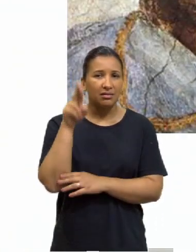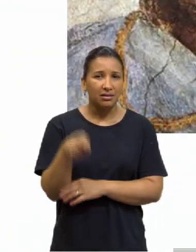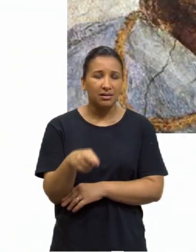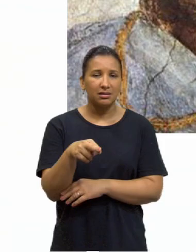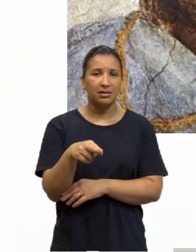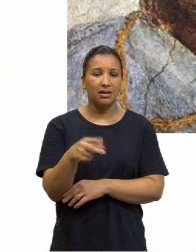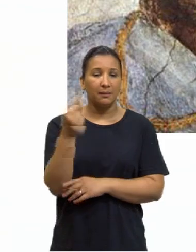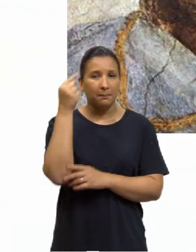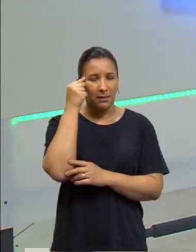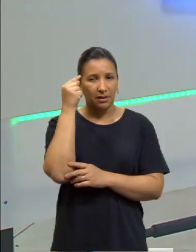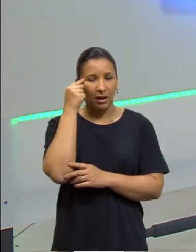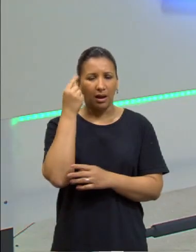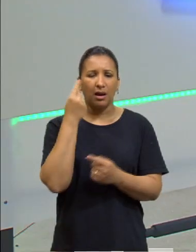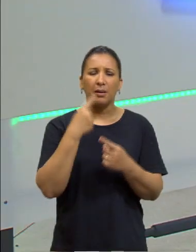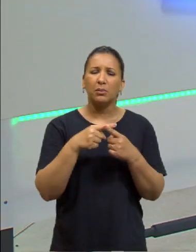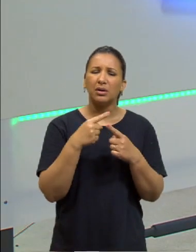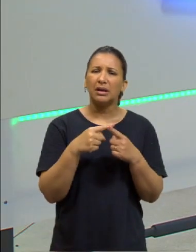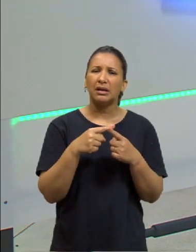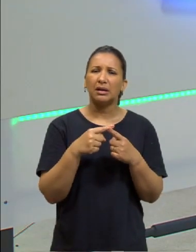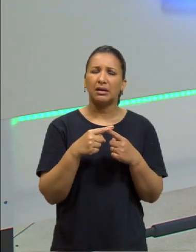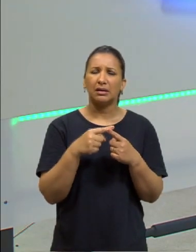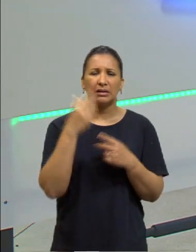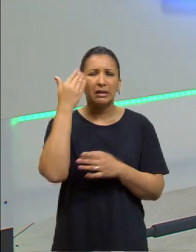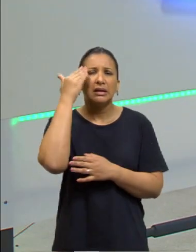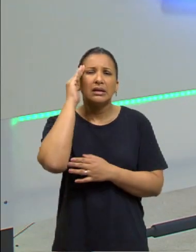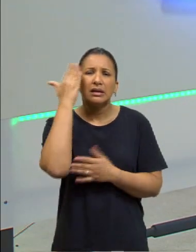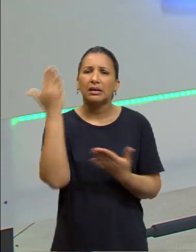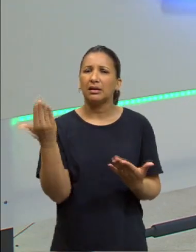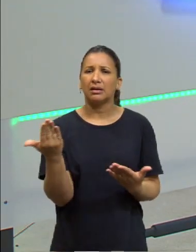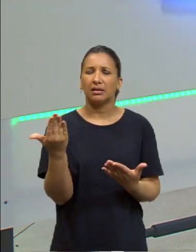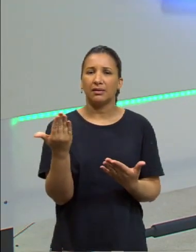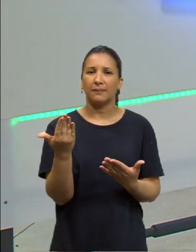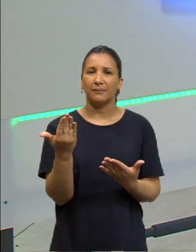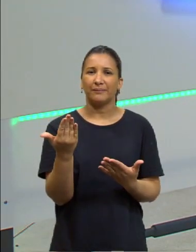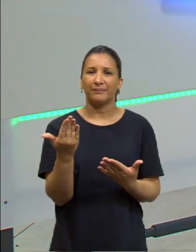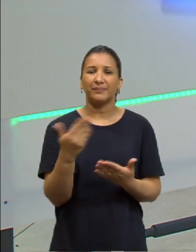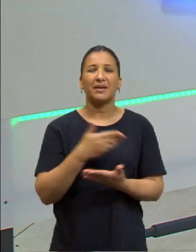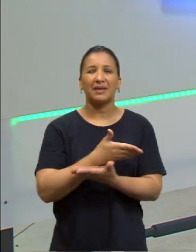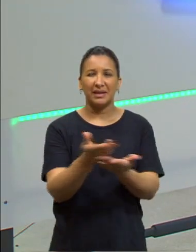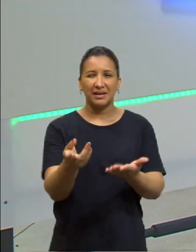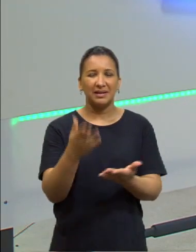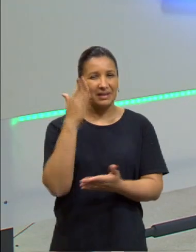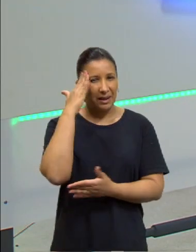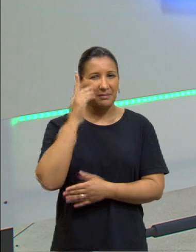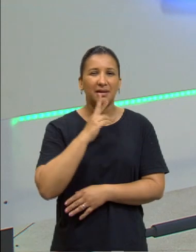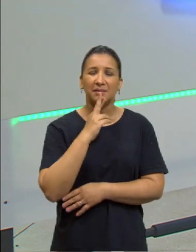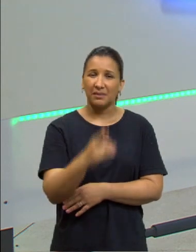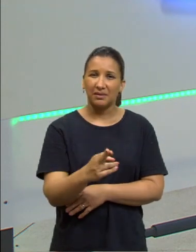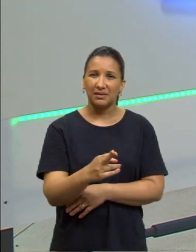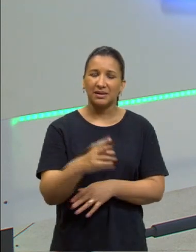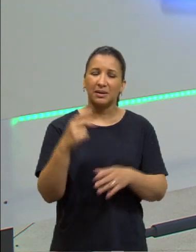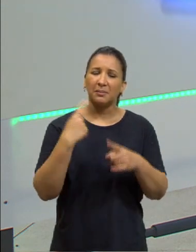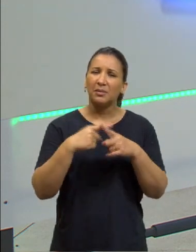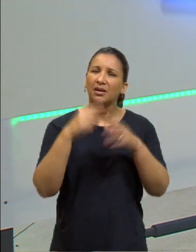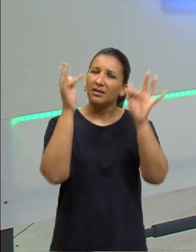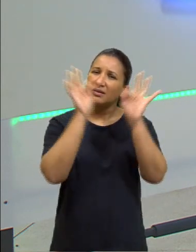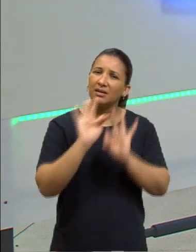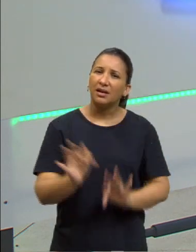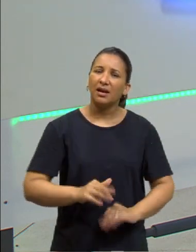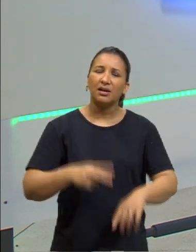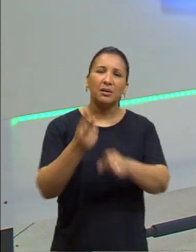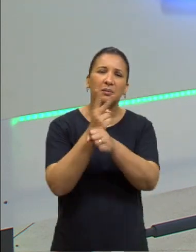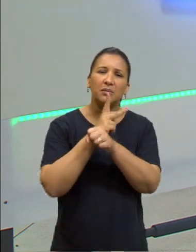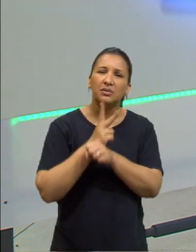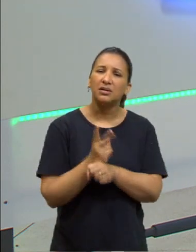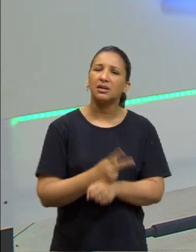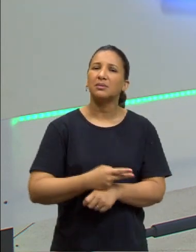E para o que tendemos? Já sabe a resposta, para a felicidade, é claro. buscamos o